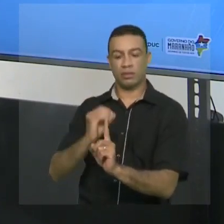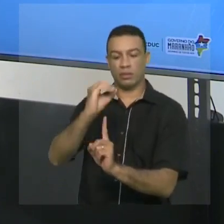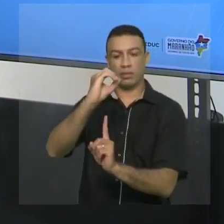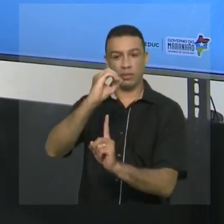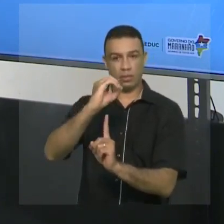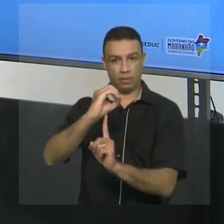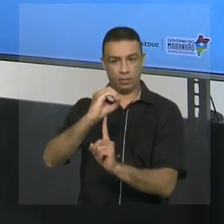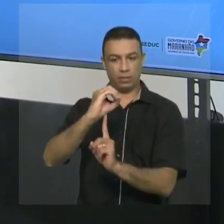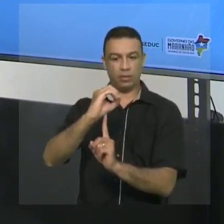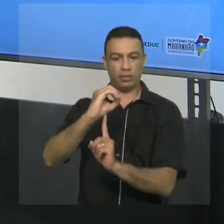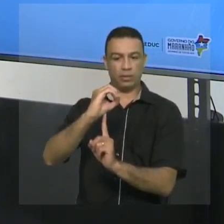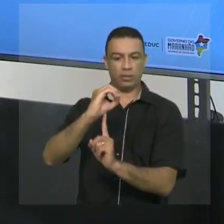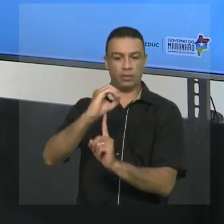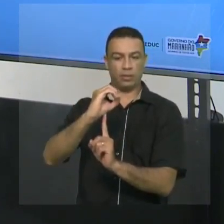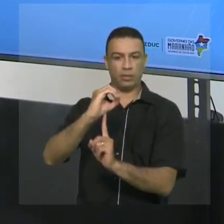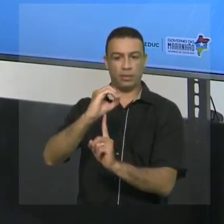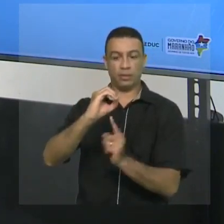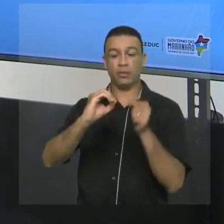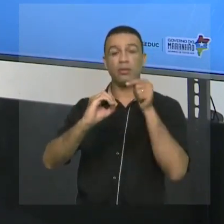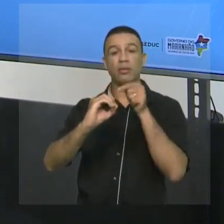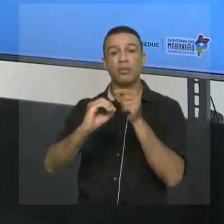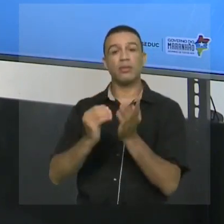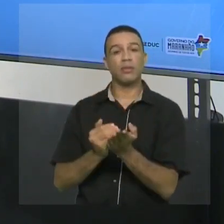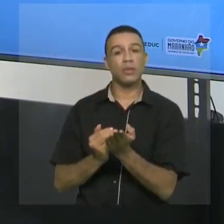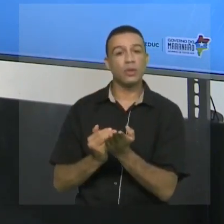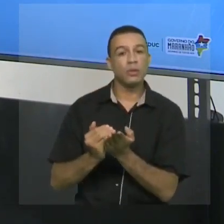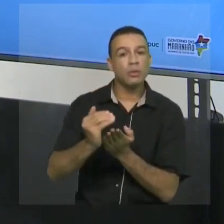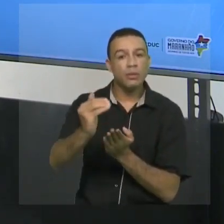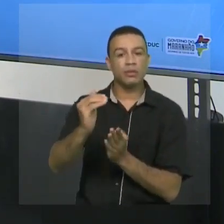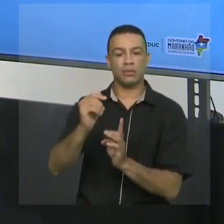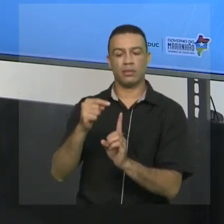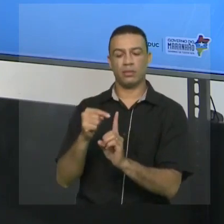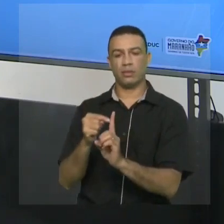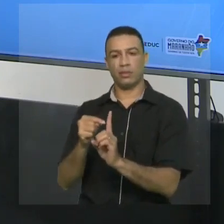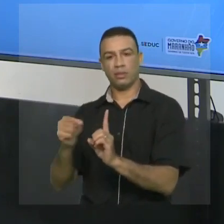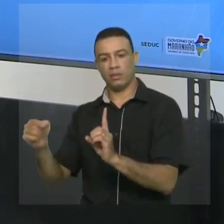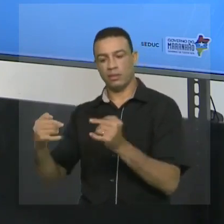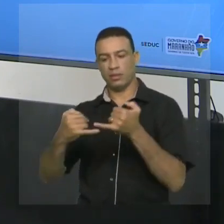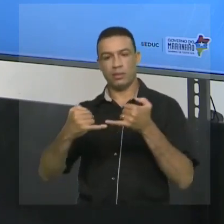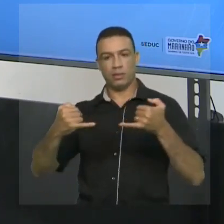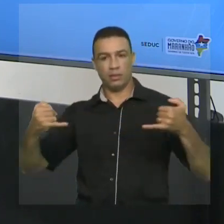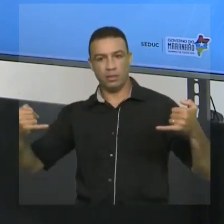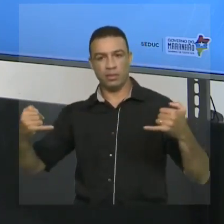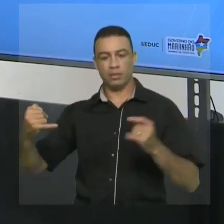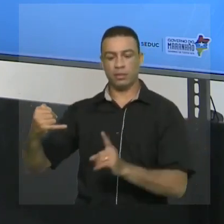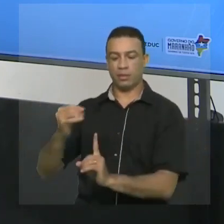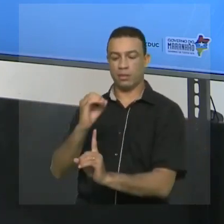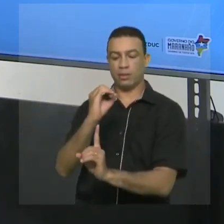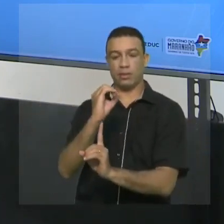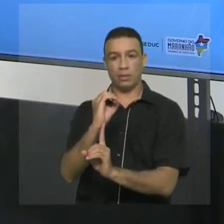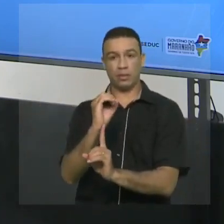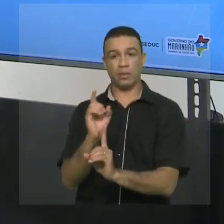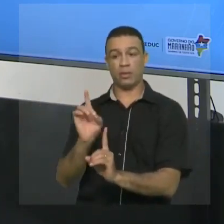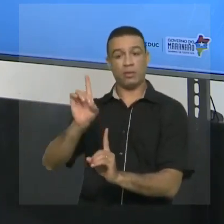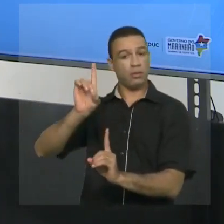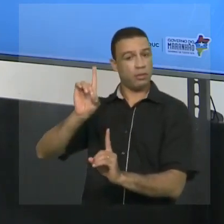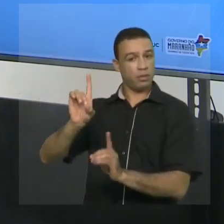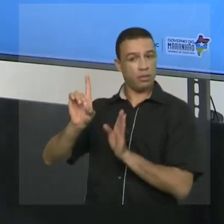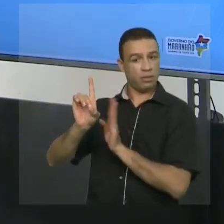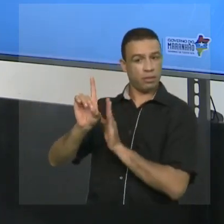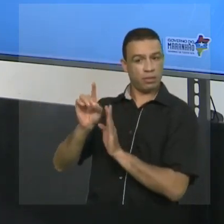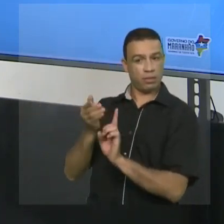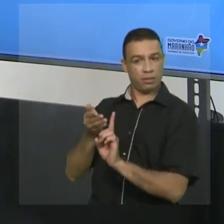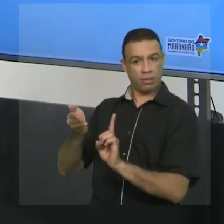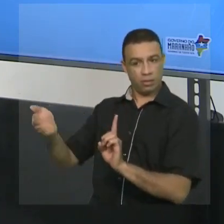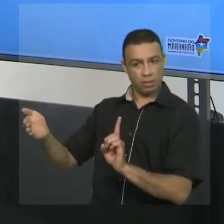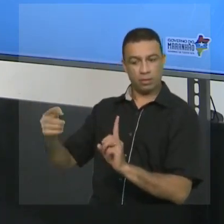Essa vai ser a origem da minha reta numérica. Aí eu tenho o seguinte, para o lado direito, eu vou ter os números